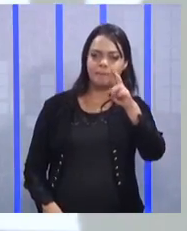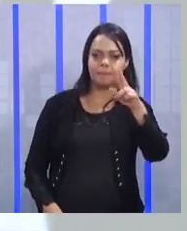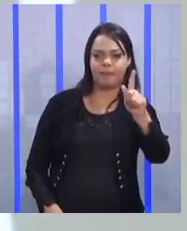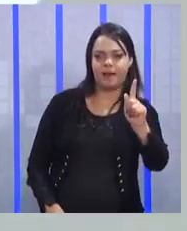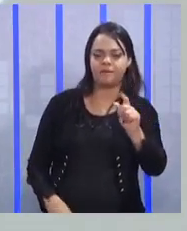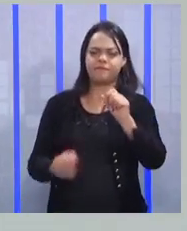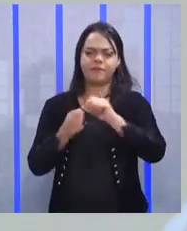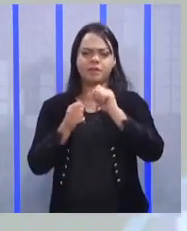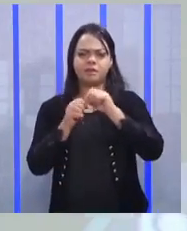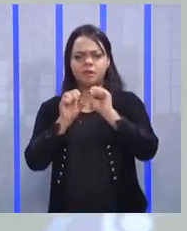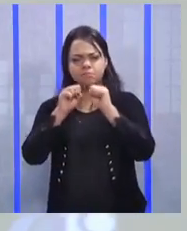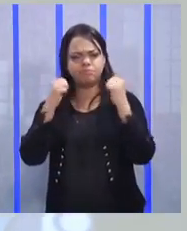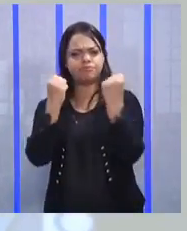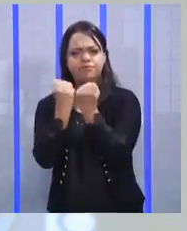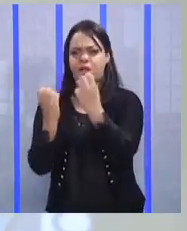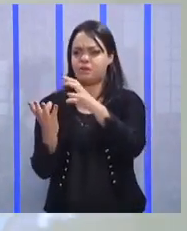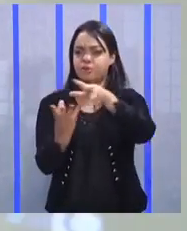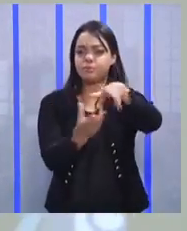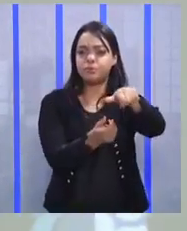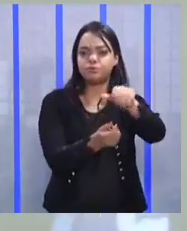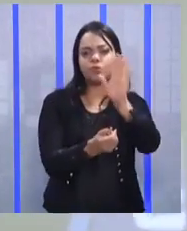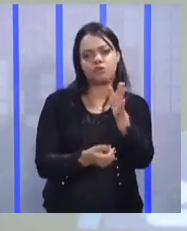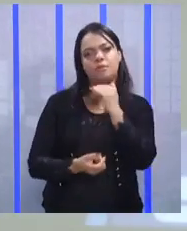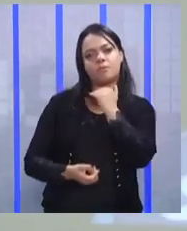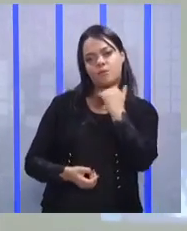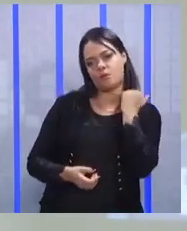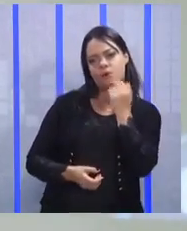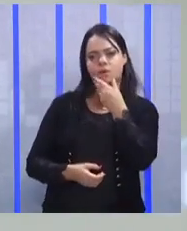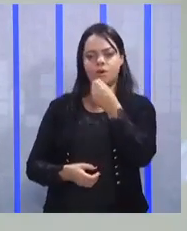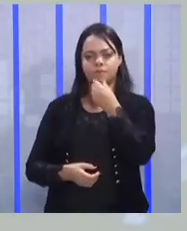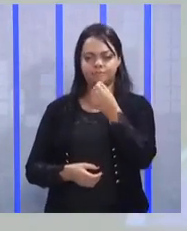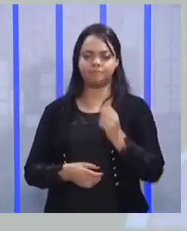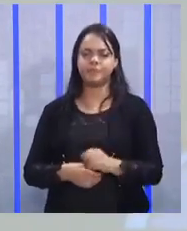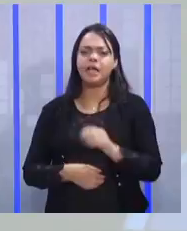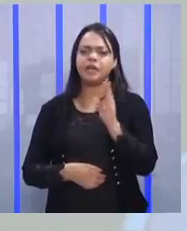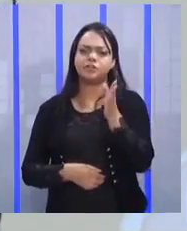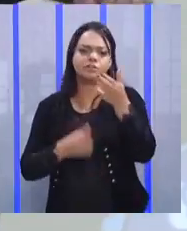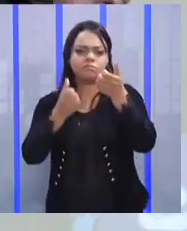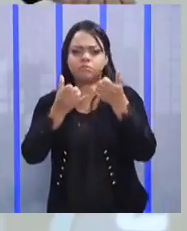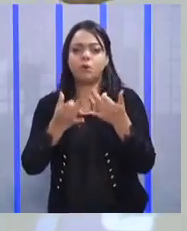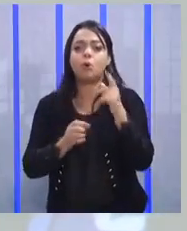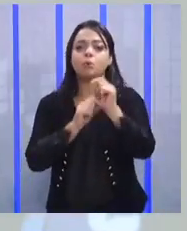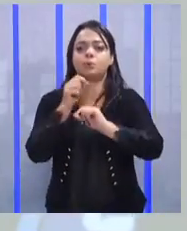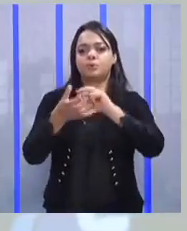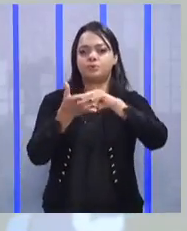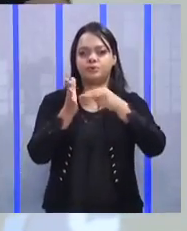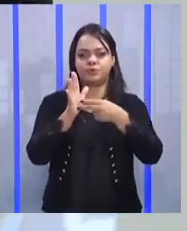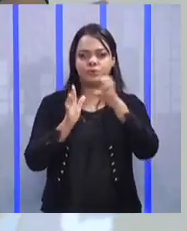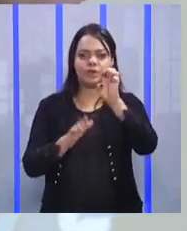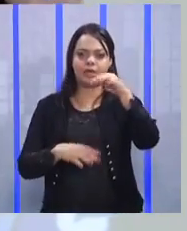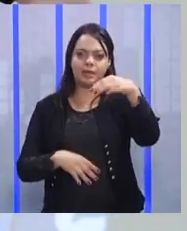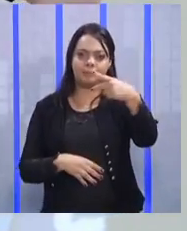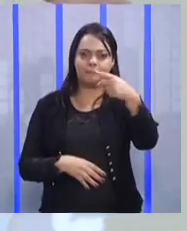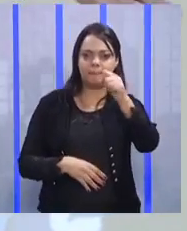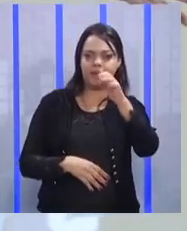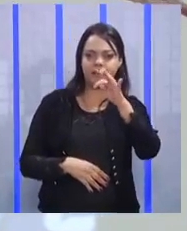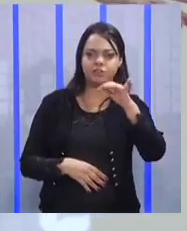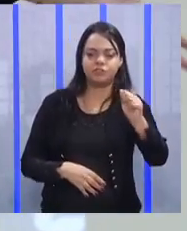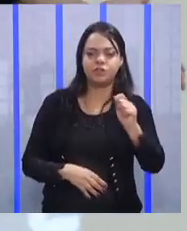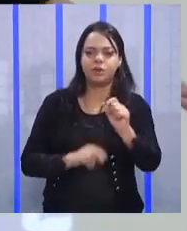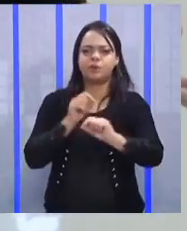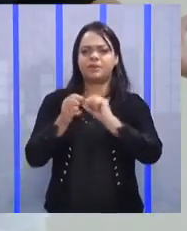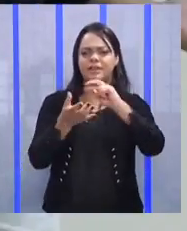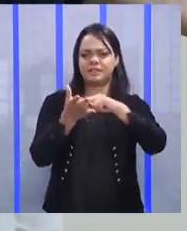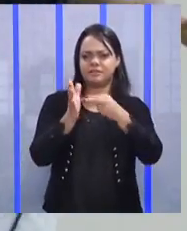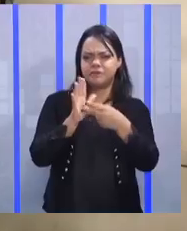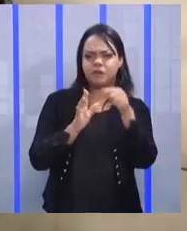já faleceu. Ele definiu bem o que é empatia. Empatia é presença, esteja lá. Você não